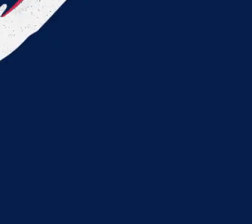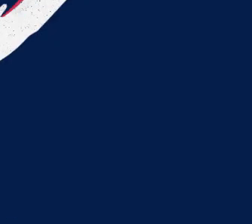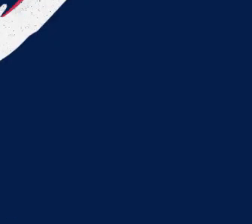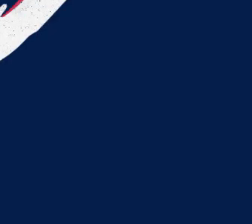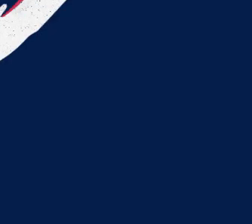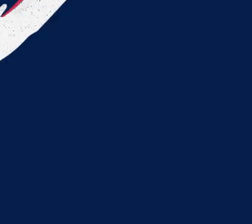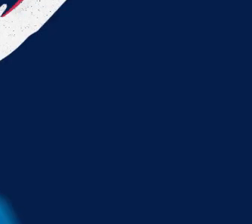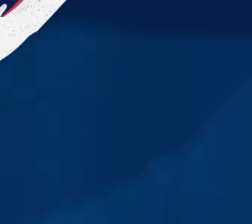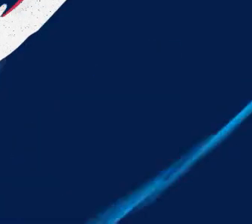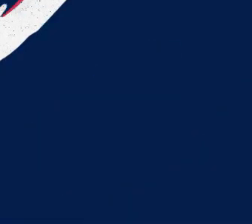Amém.